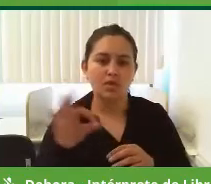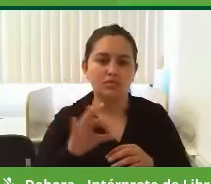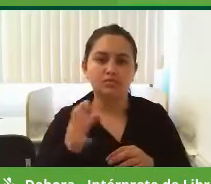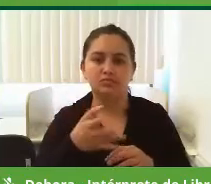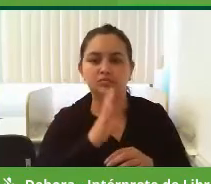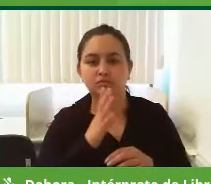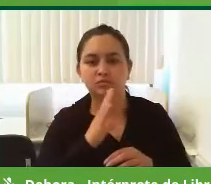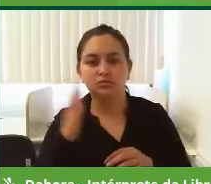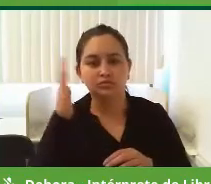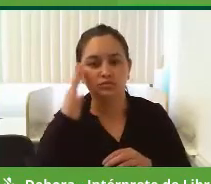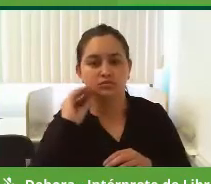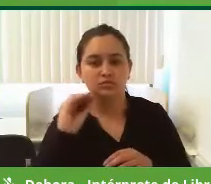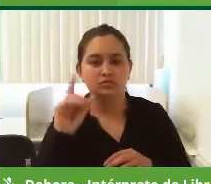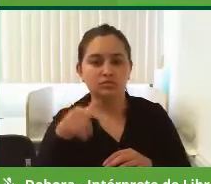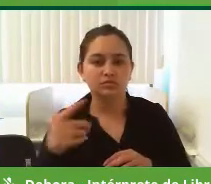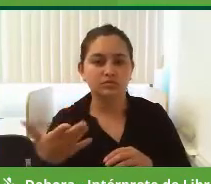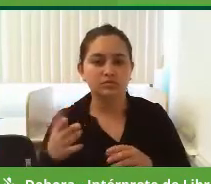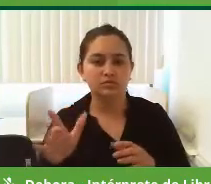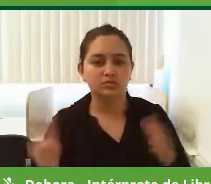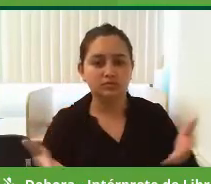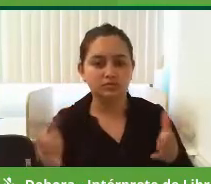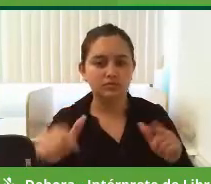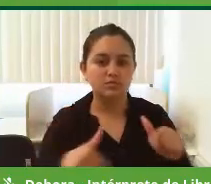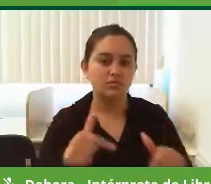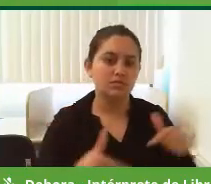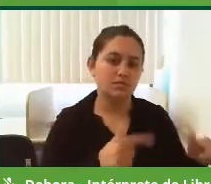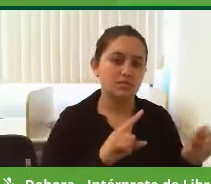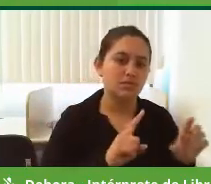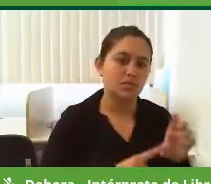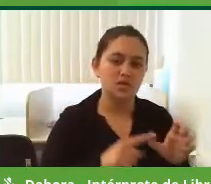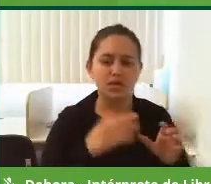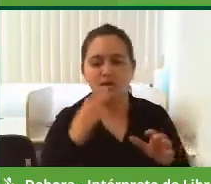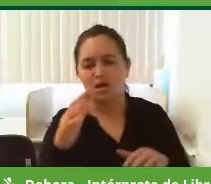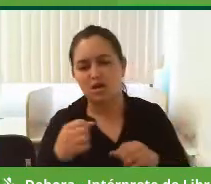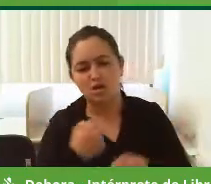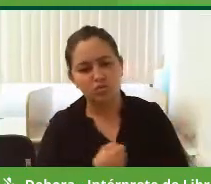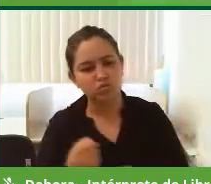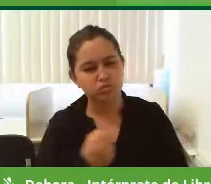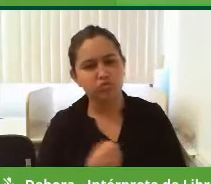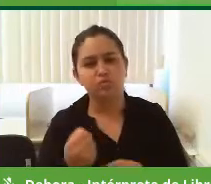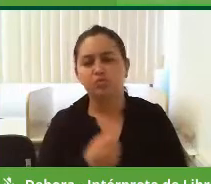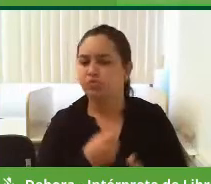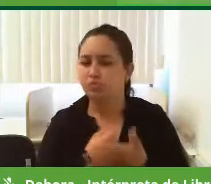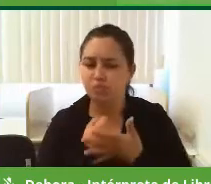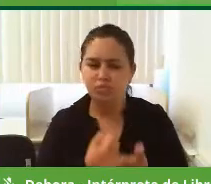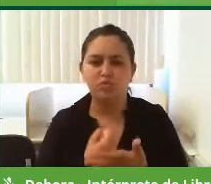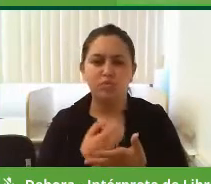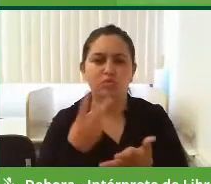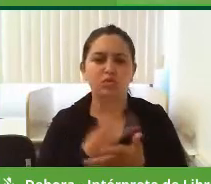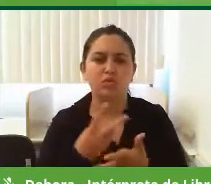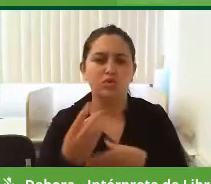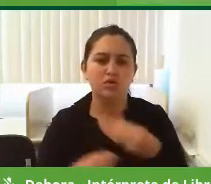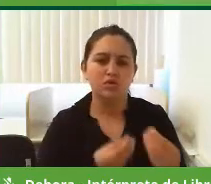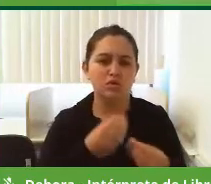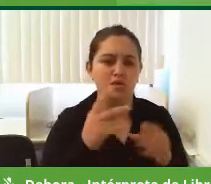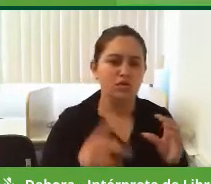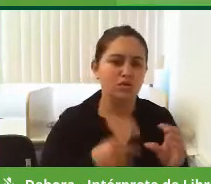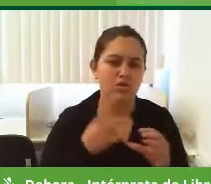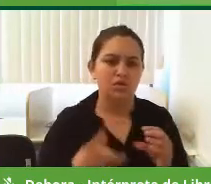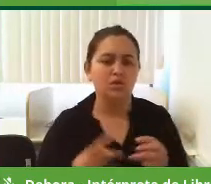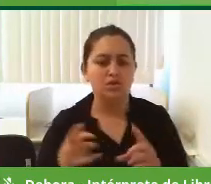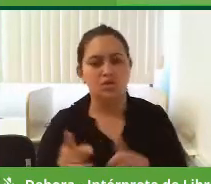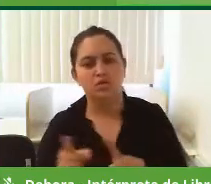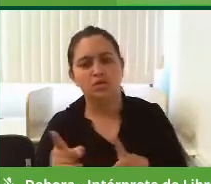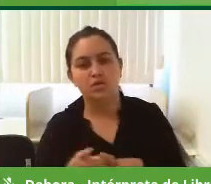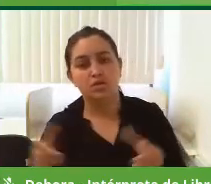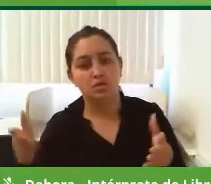sabe quem sou eu, já trabalhei por esta cidade muito, já contribuí bastante como vereador para os dois mandatos